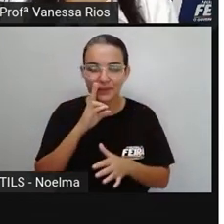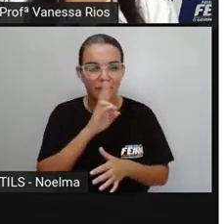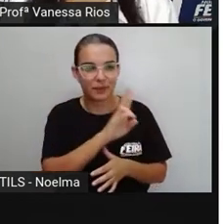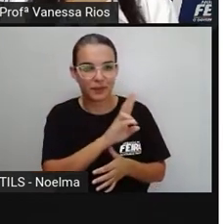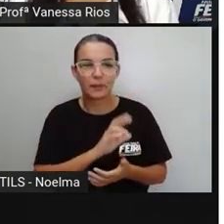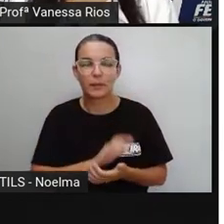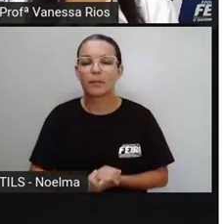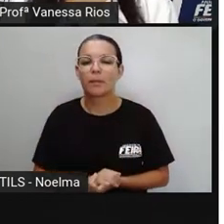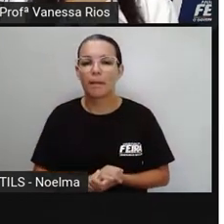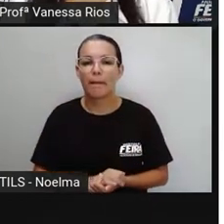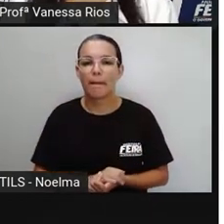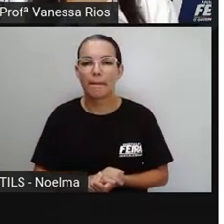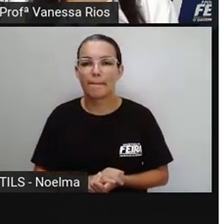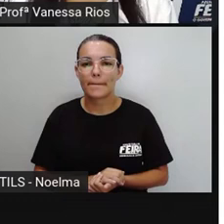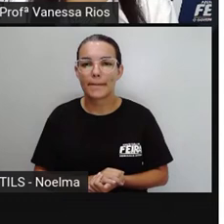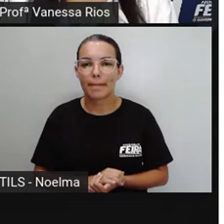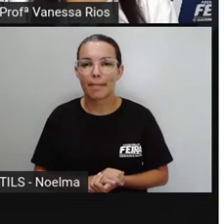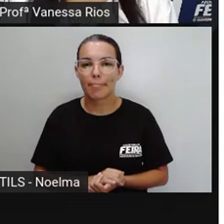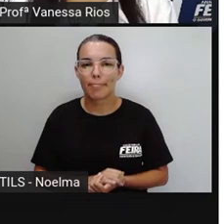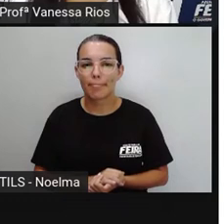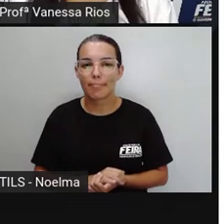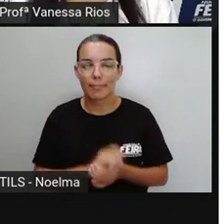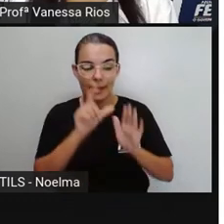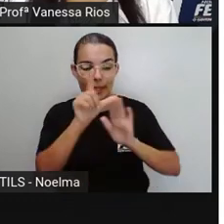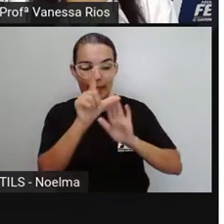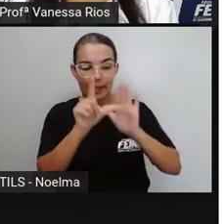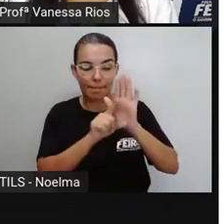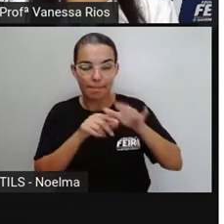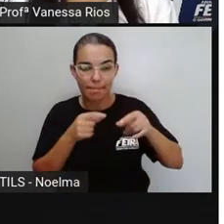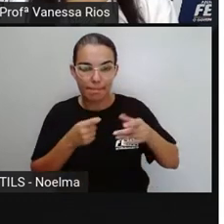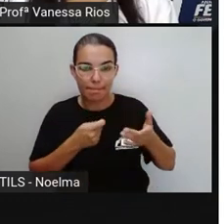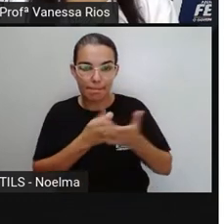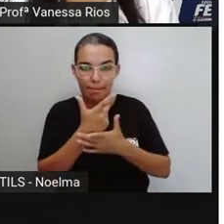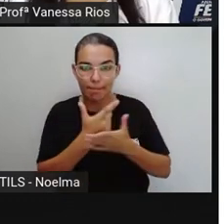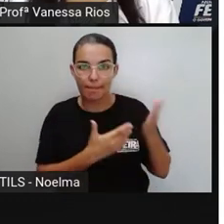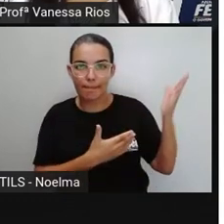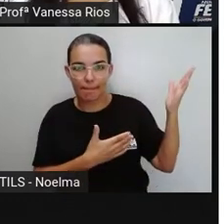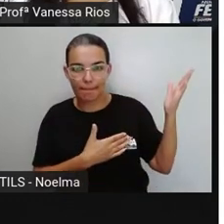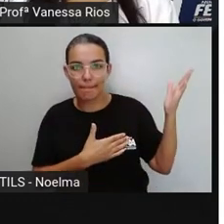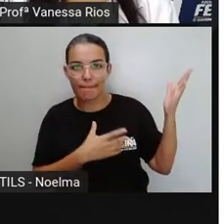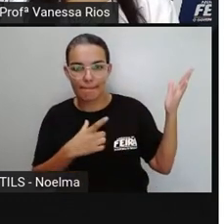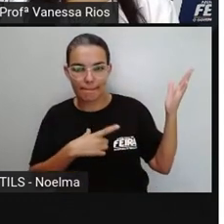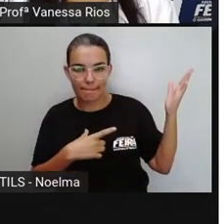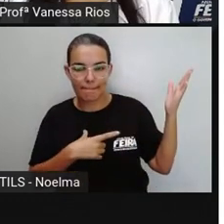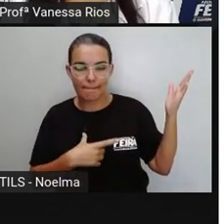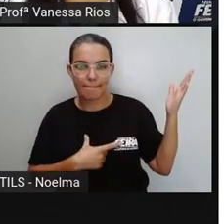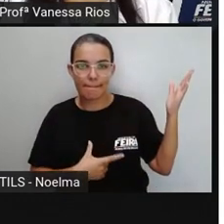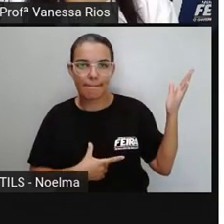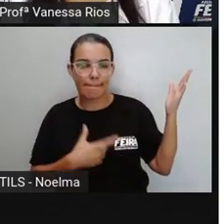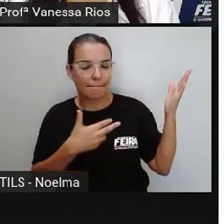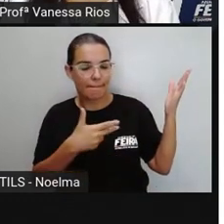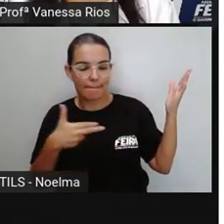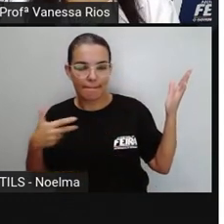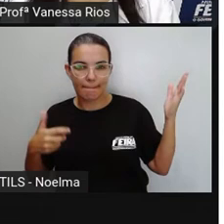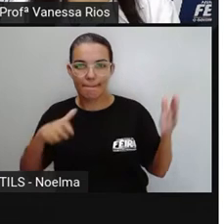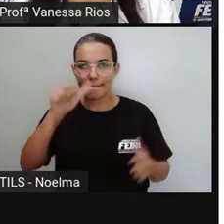Então, as palavras são essas daqui. Olha só a lista de compras. Então, nós temos aí que comprar